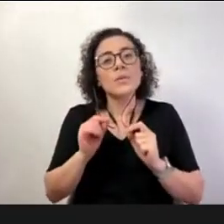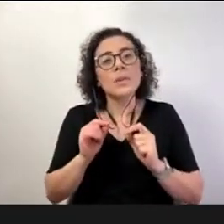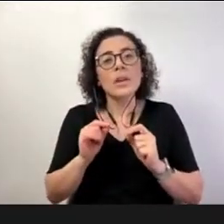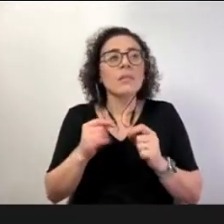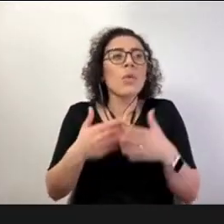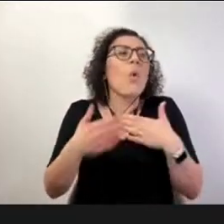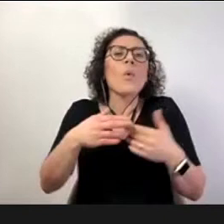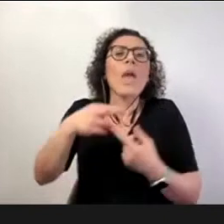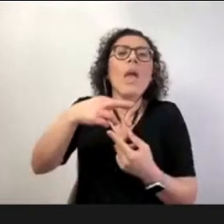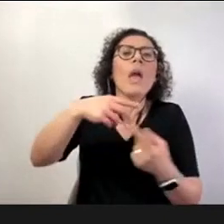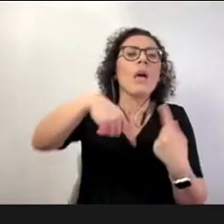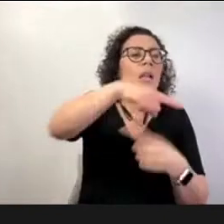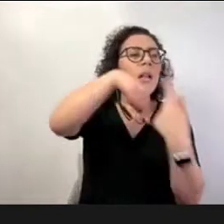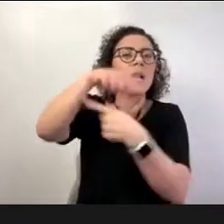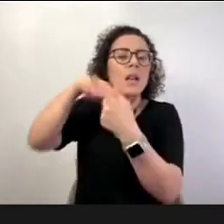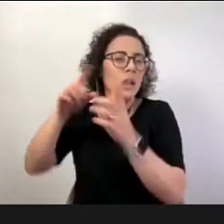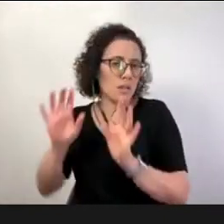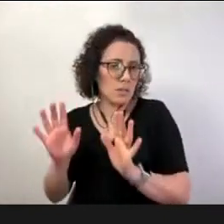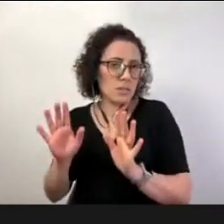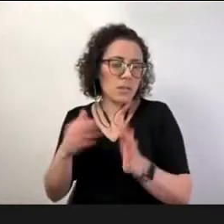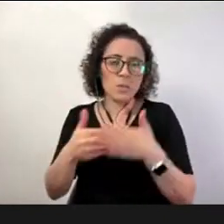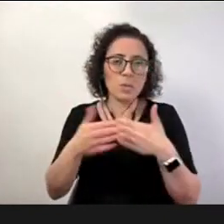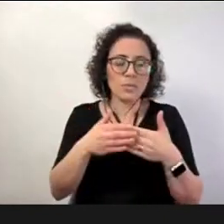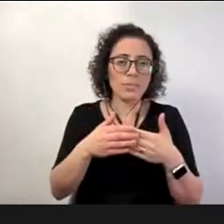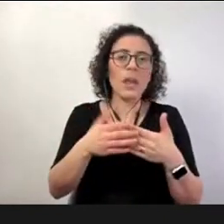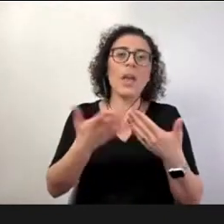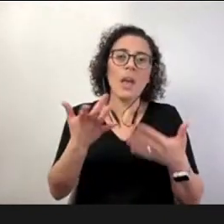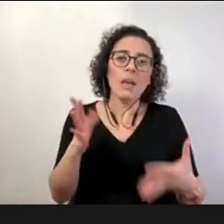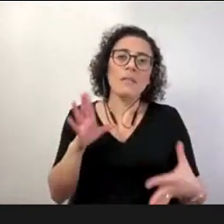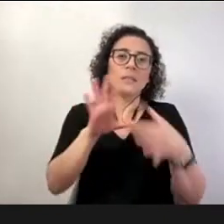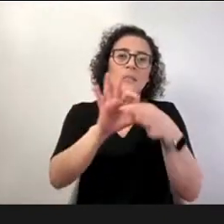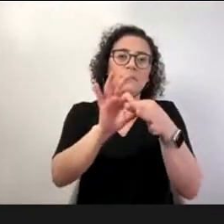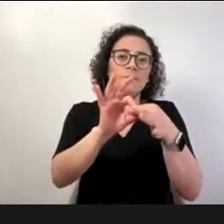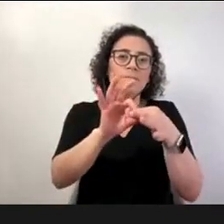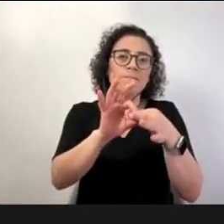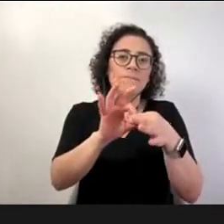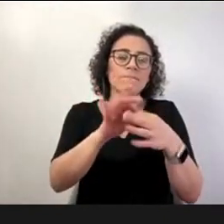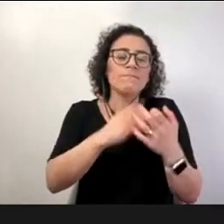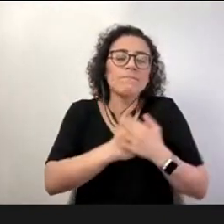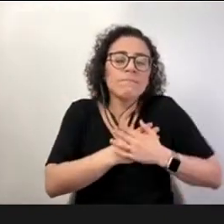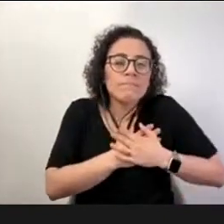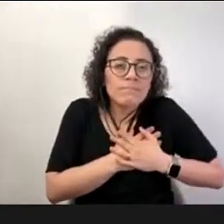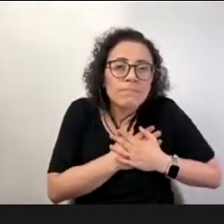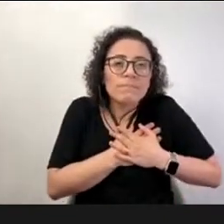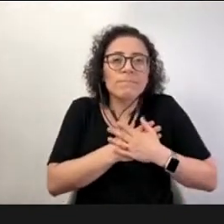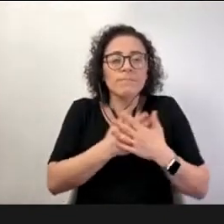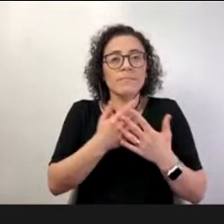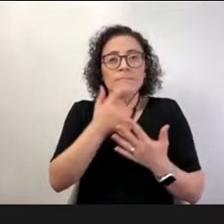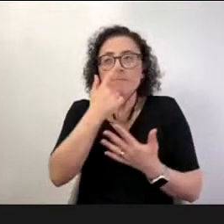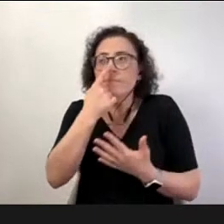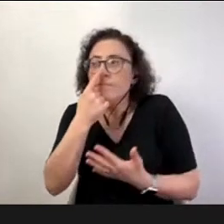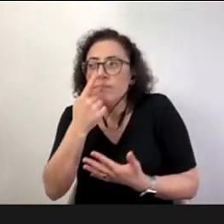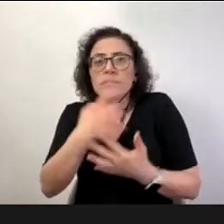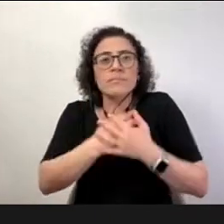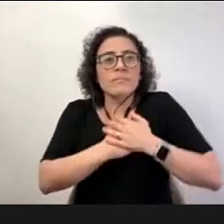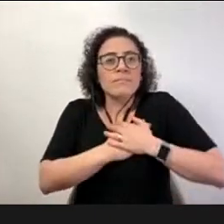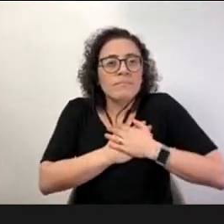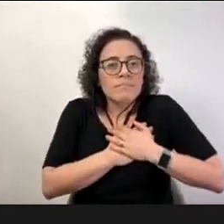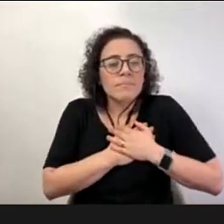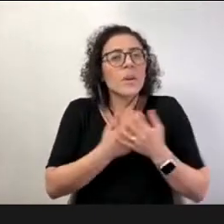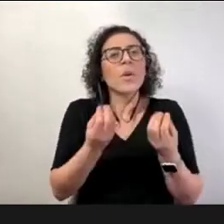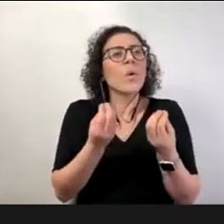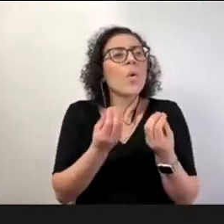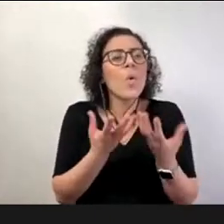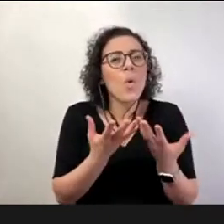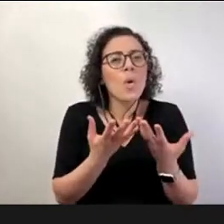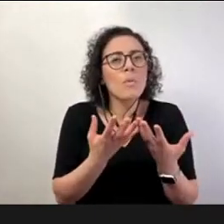visão e daquilo que eu trago enquanto vivência é o vínculo e é o afeto né como que eu me afeto como eu afeto o outro como é que eu me permito